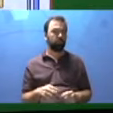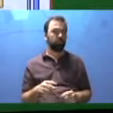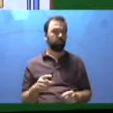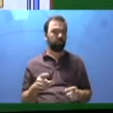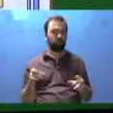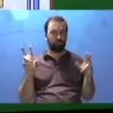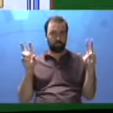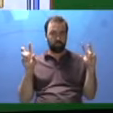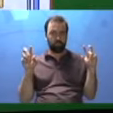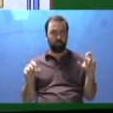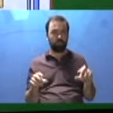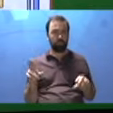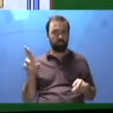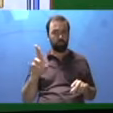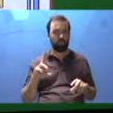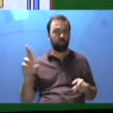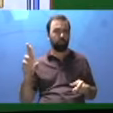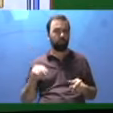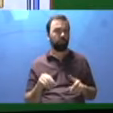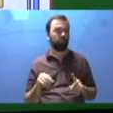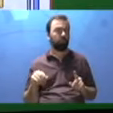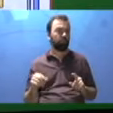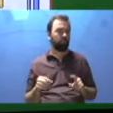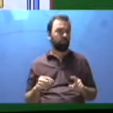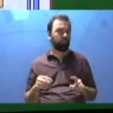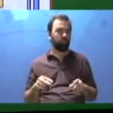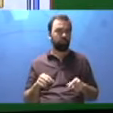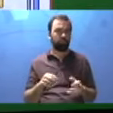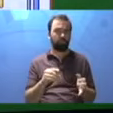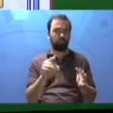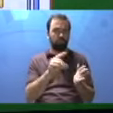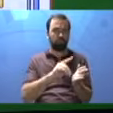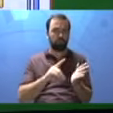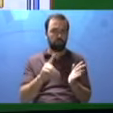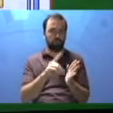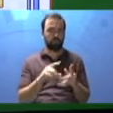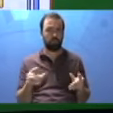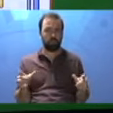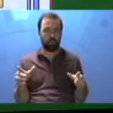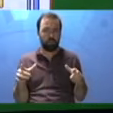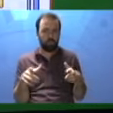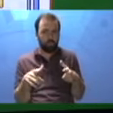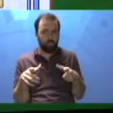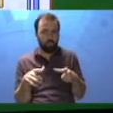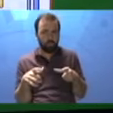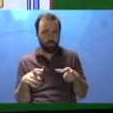usado para representação de pequenos espaços. Mas uma escola, pequeno espaço?